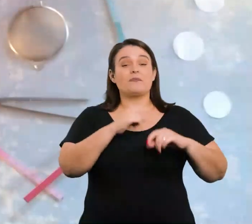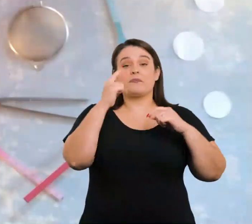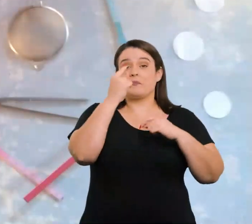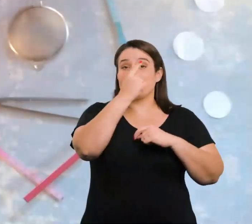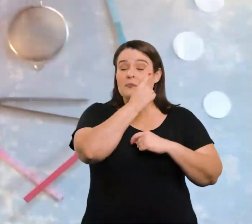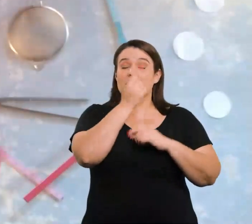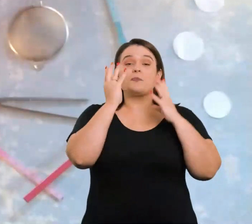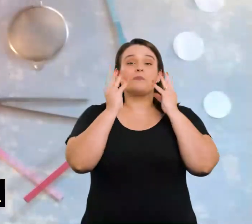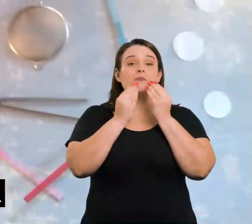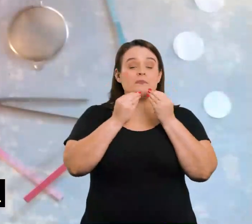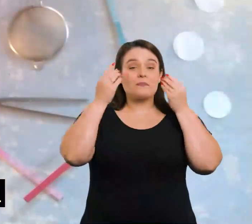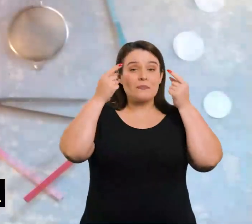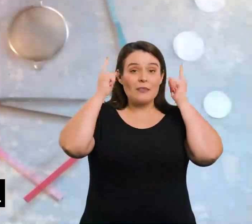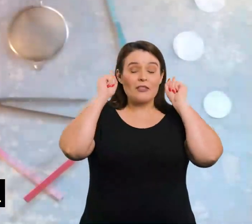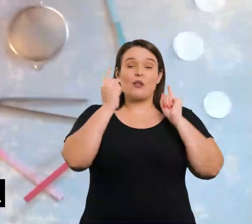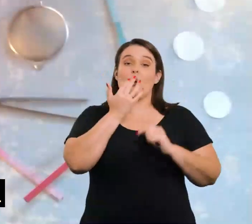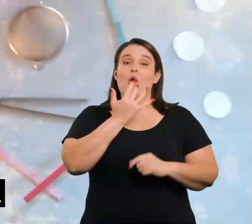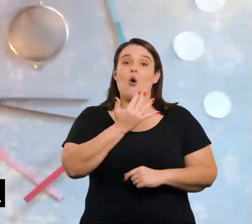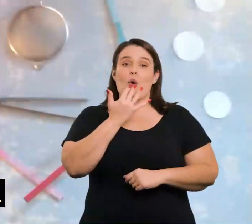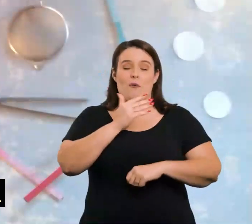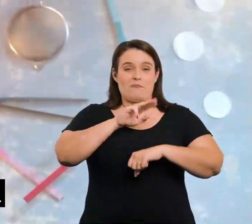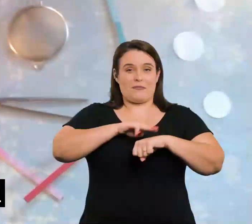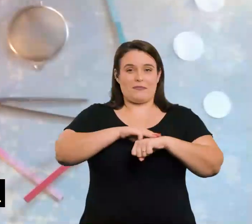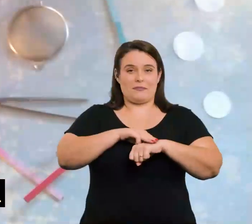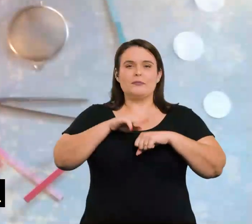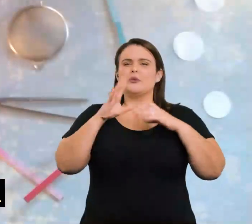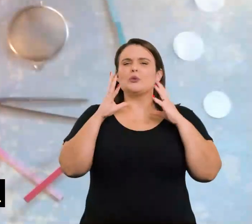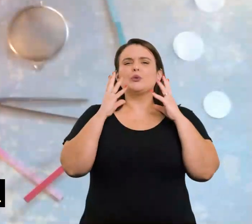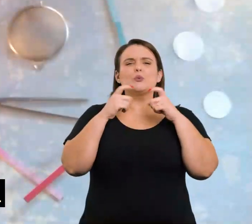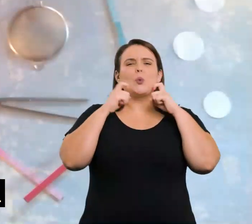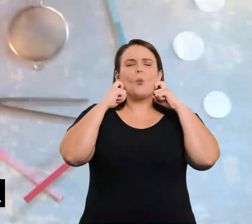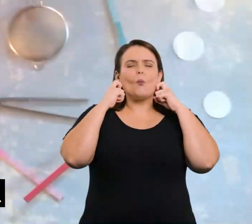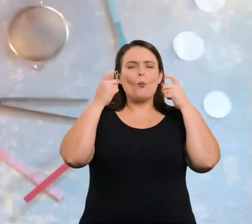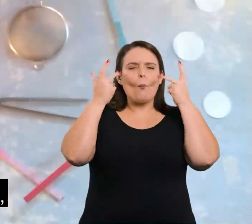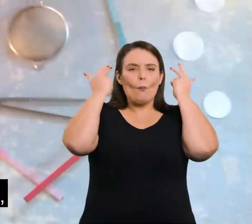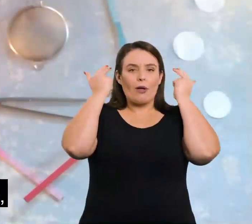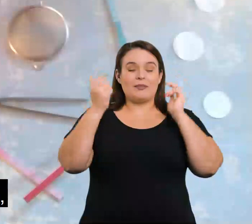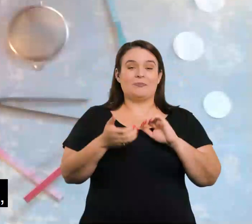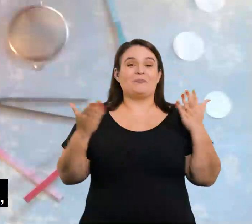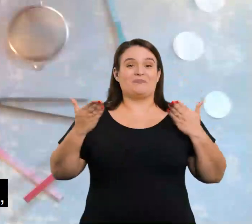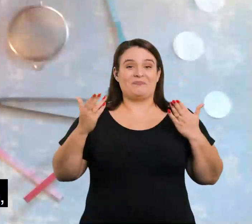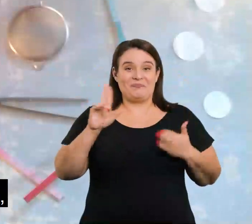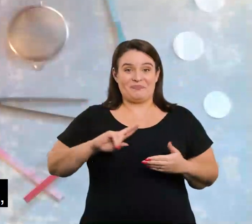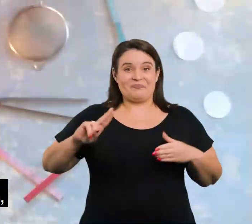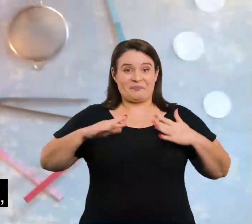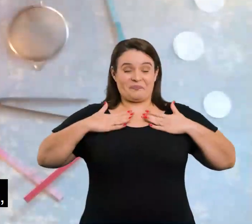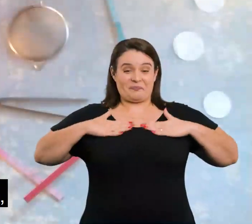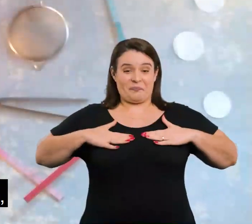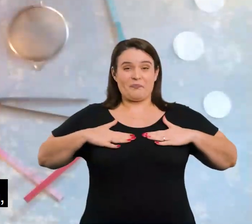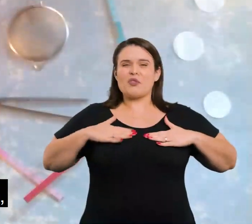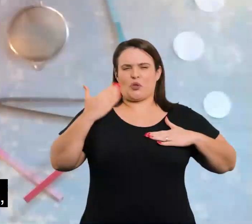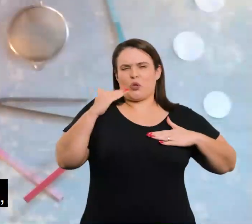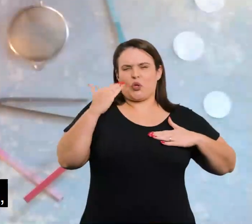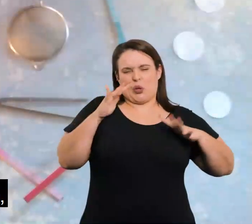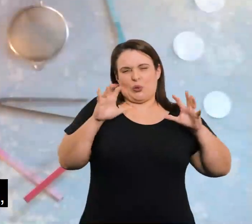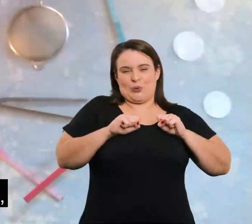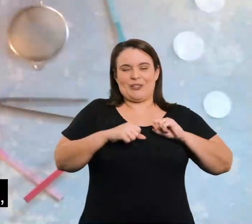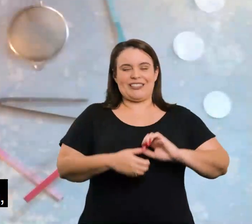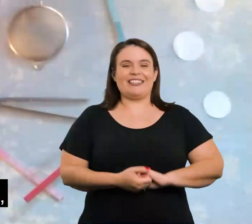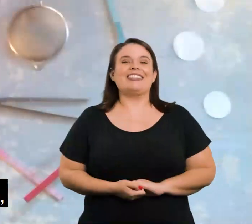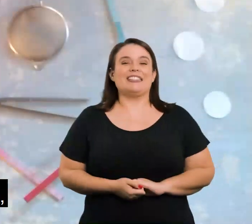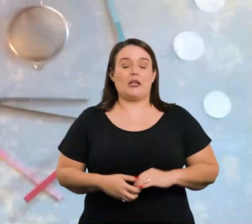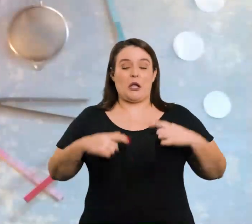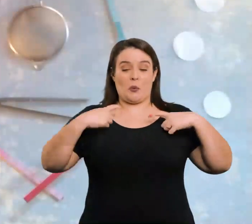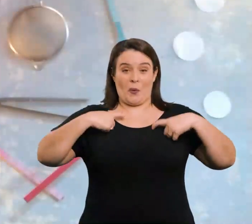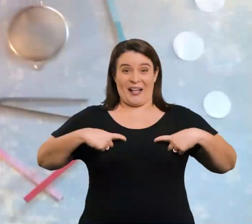e cabelos castanhos. Tanto a minha barba quanto meus cabelos são bem curtos. Hoje eu estou vestindo uma camisa pink, um rosa